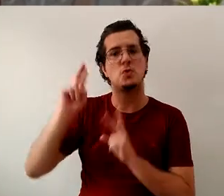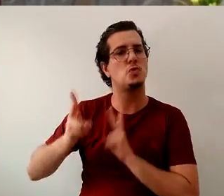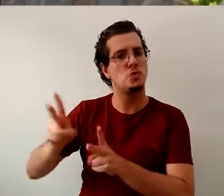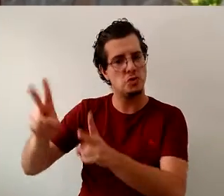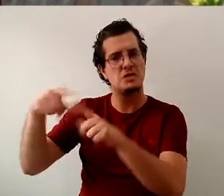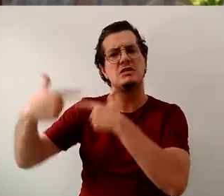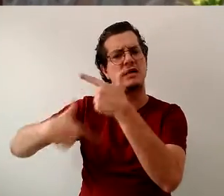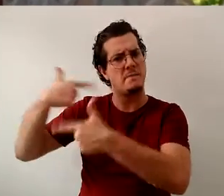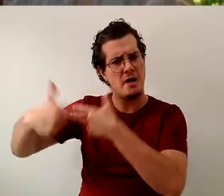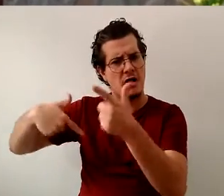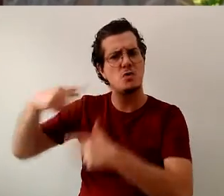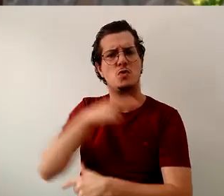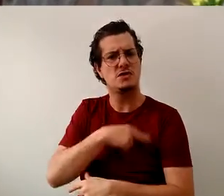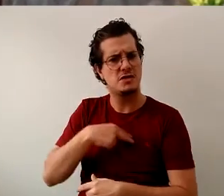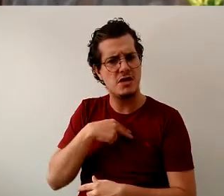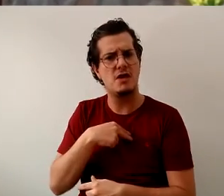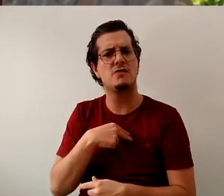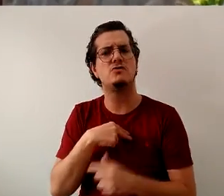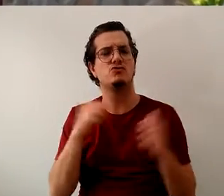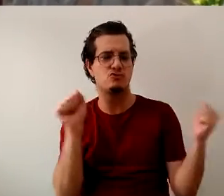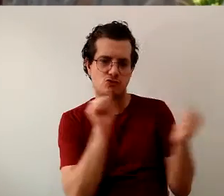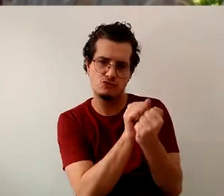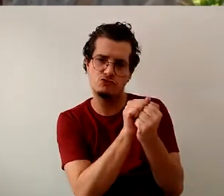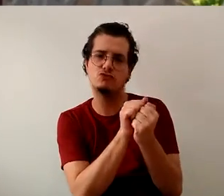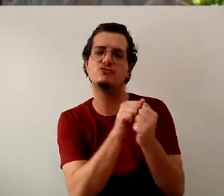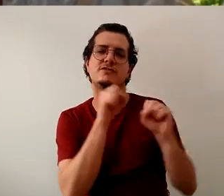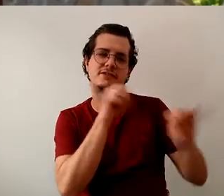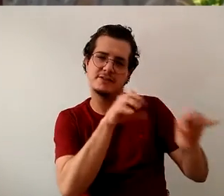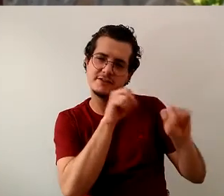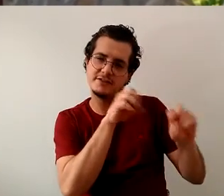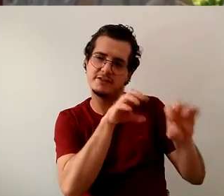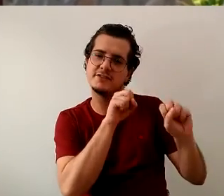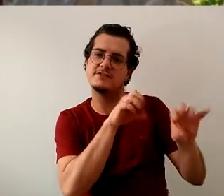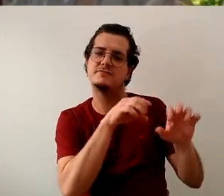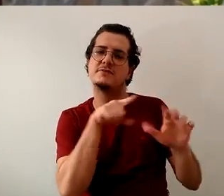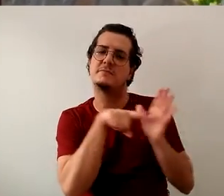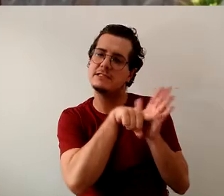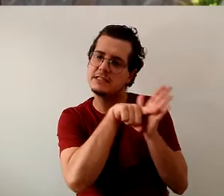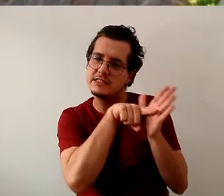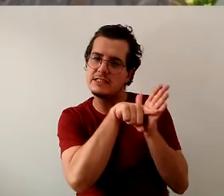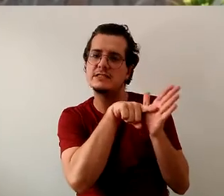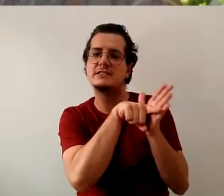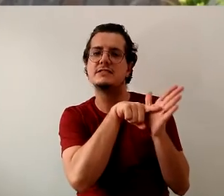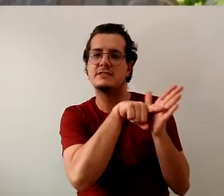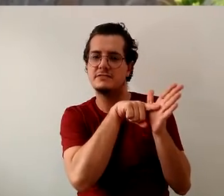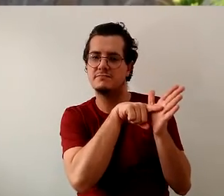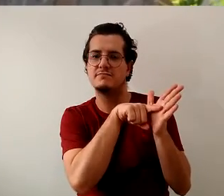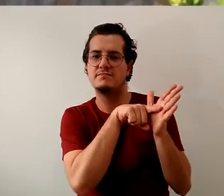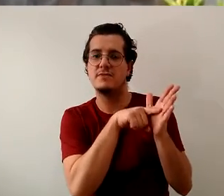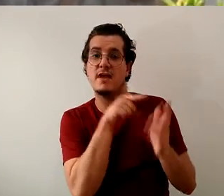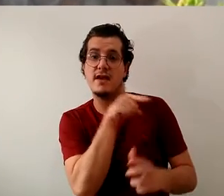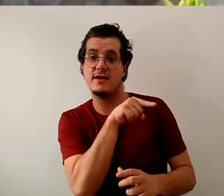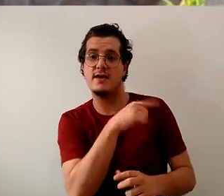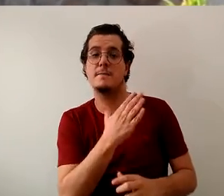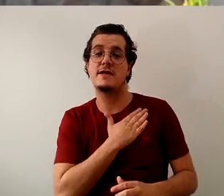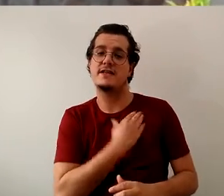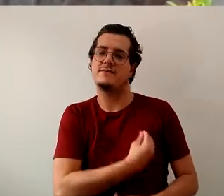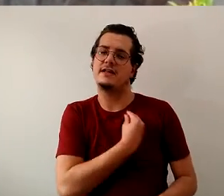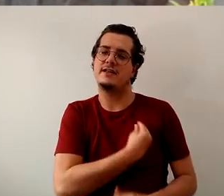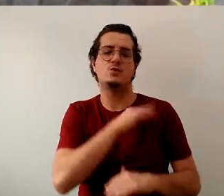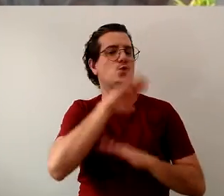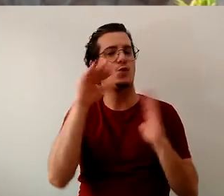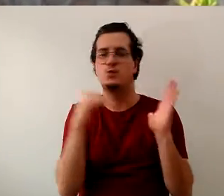participo da gestão, do ensino, da pesquisa. A uneal faz parte da minha vida.